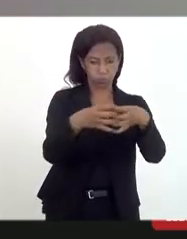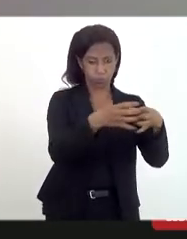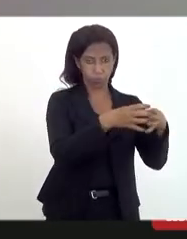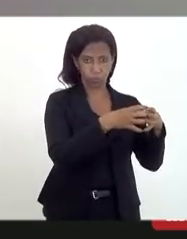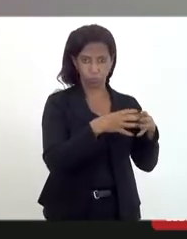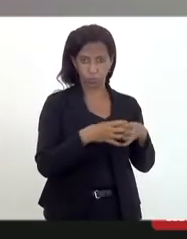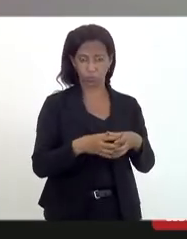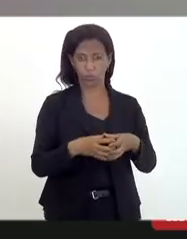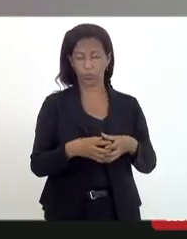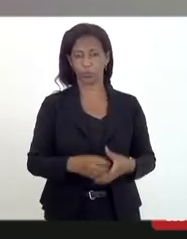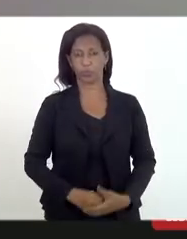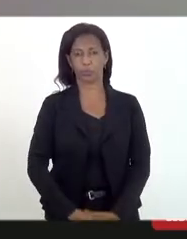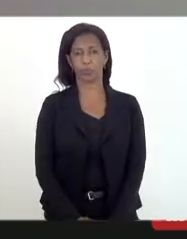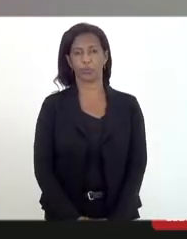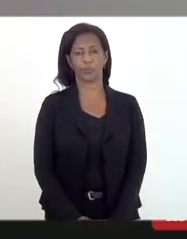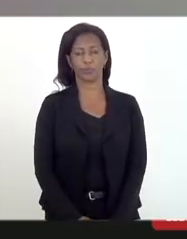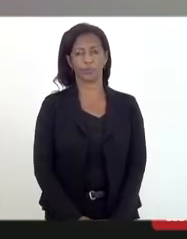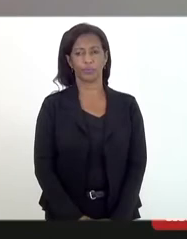comunidades,